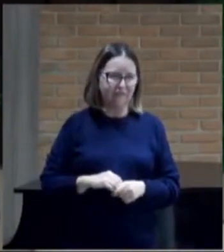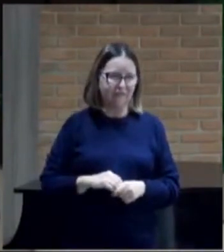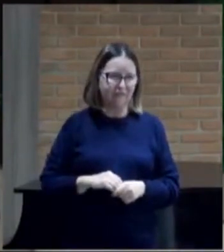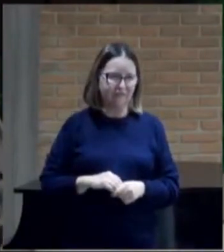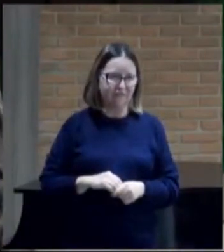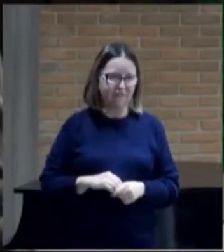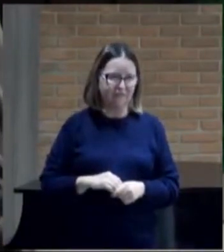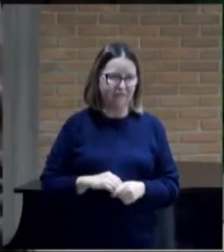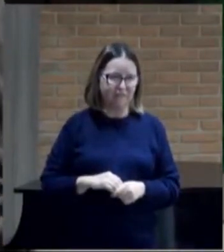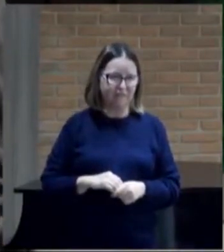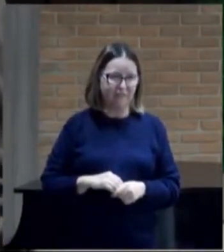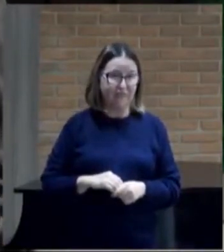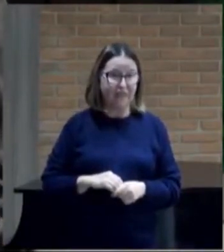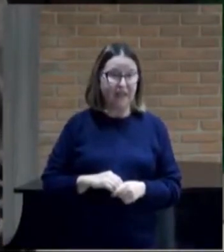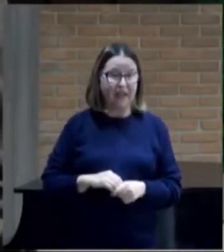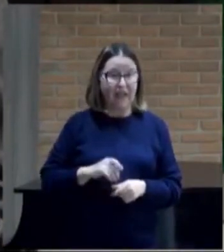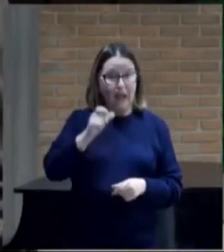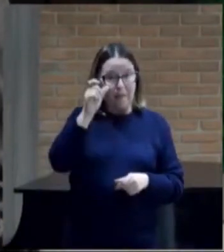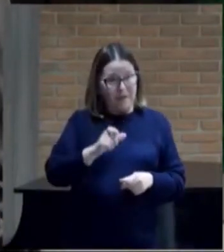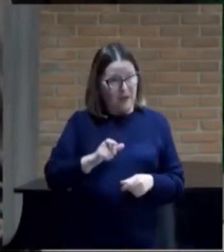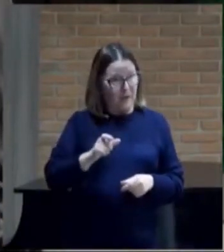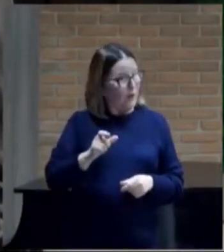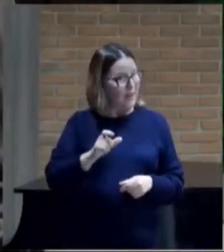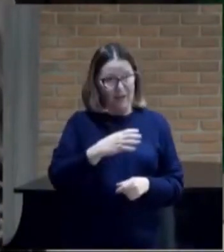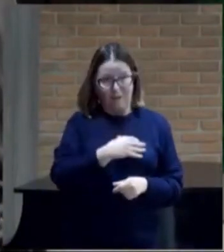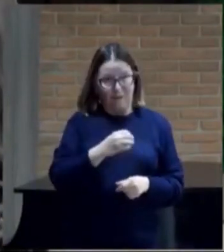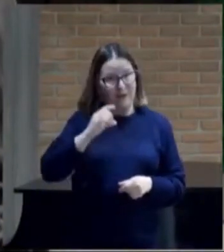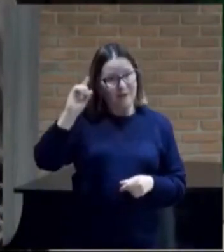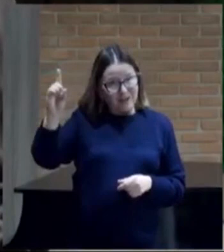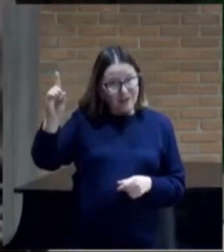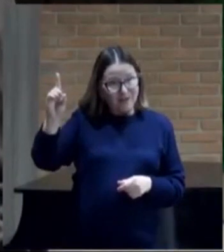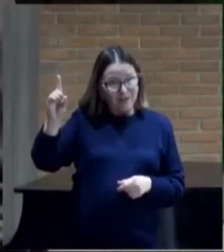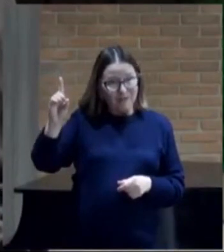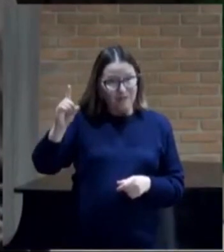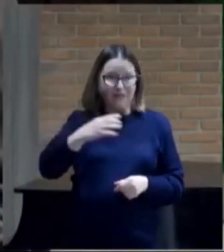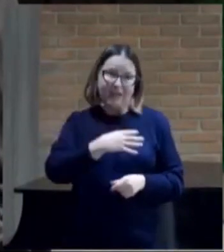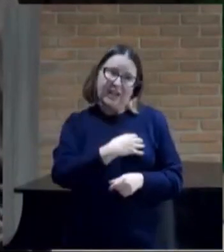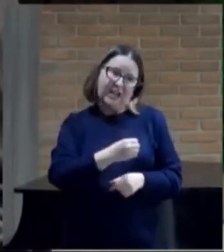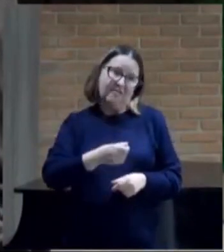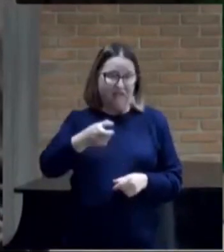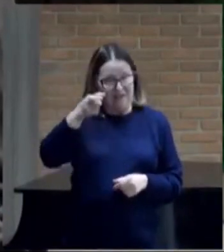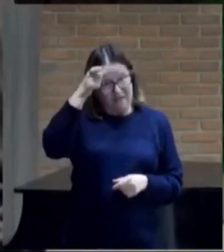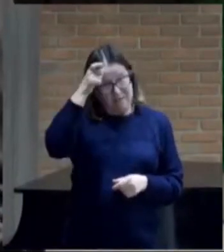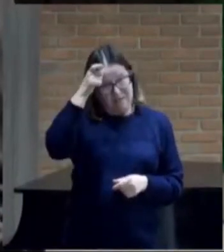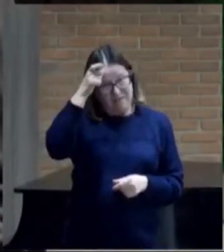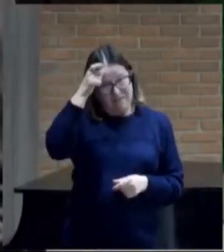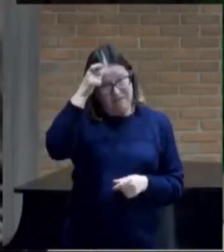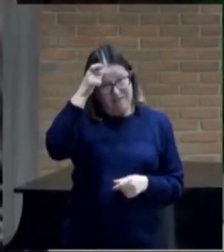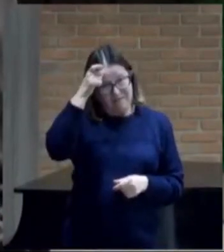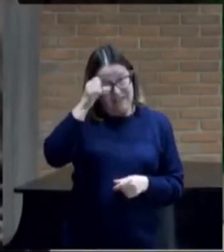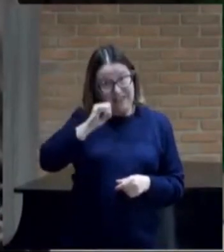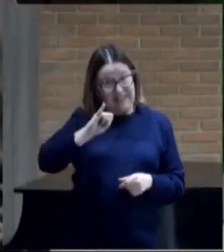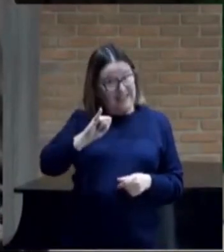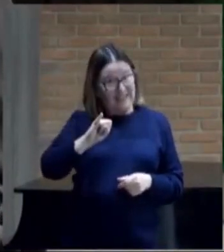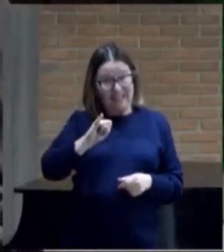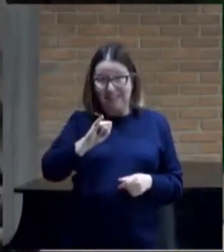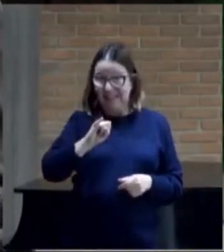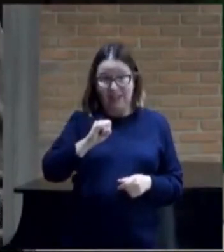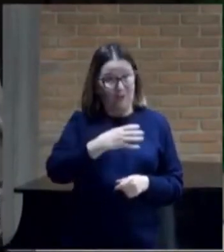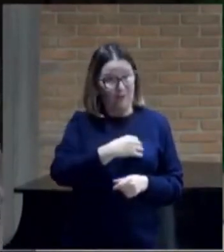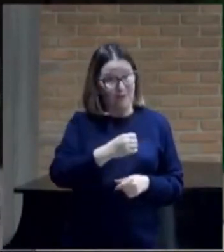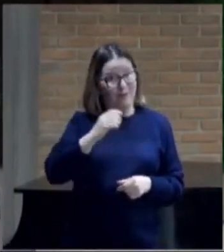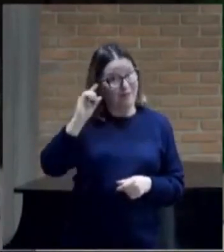Quem não é filho de Deus, é filho de quem? É filho do diabo. E o diabo é o pai de quem?